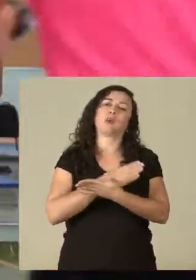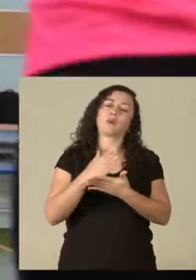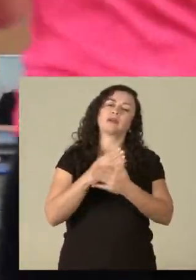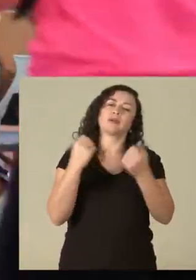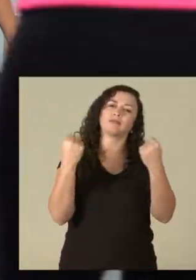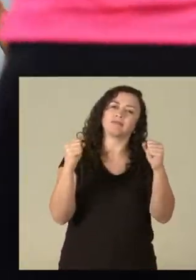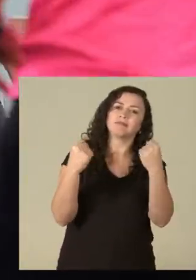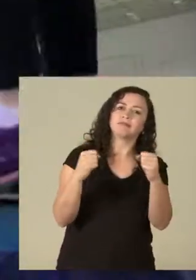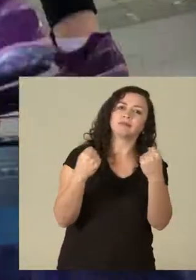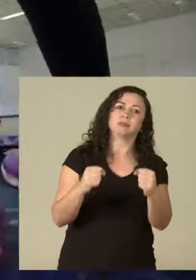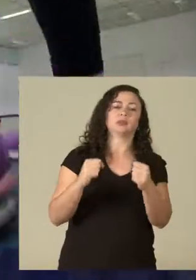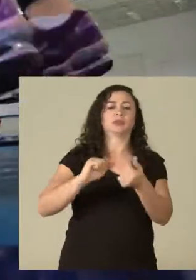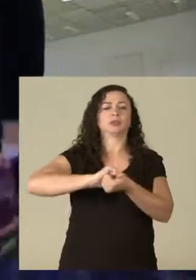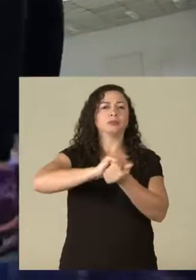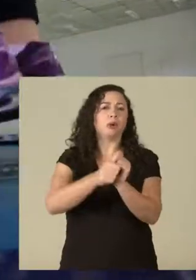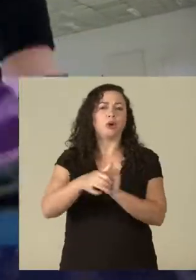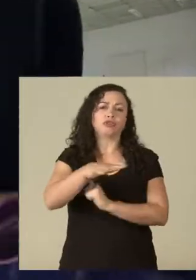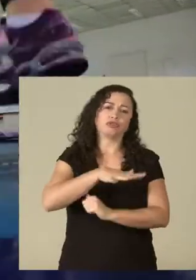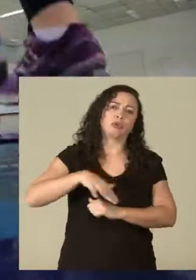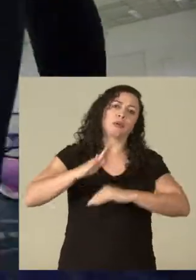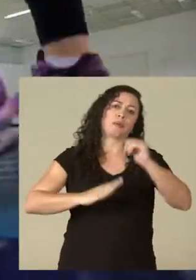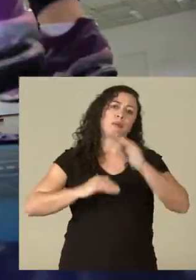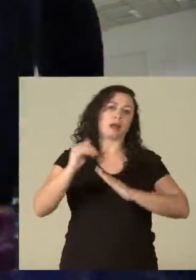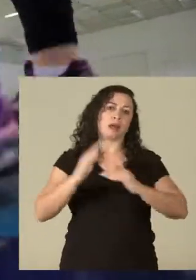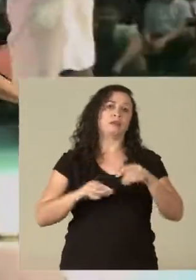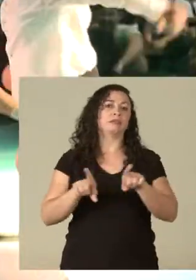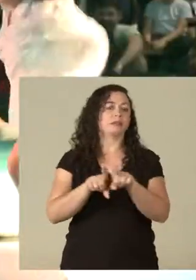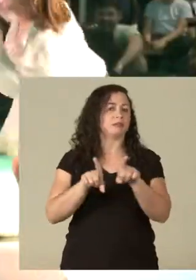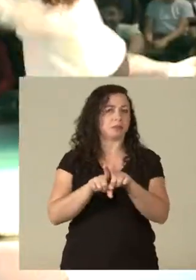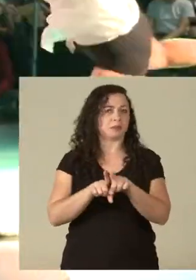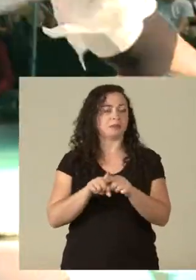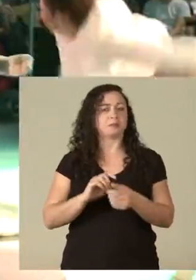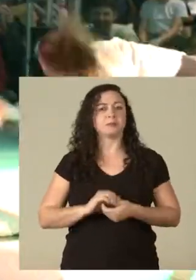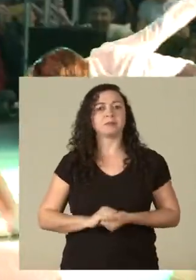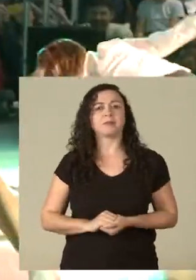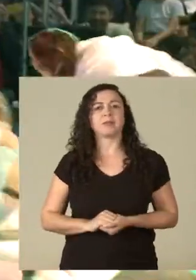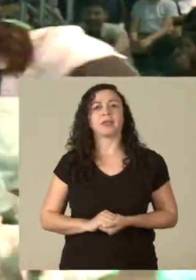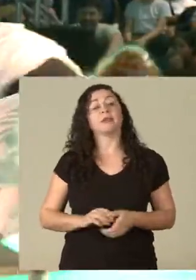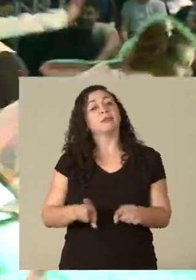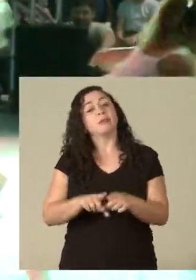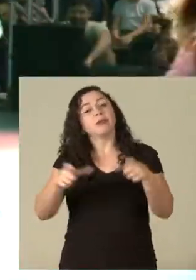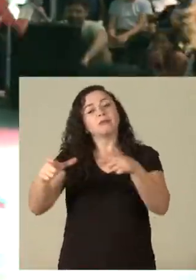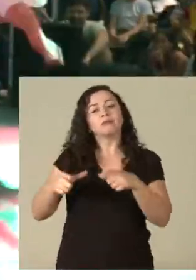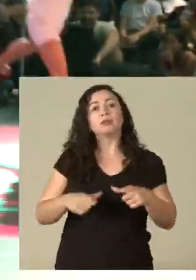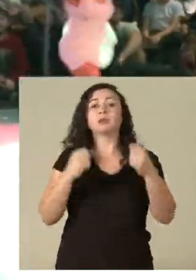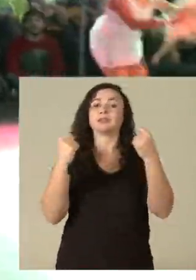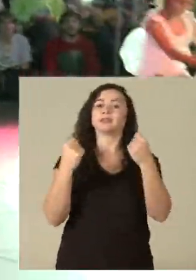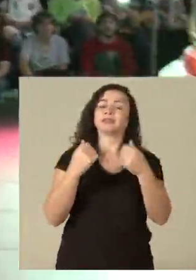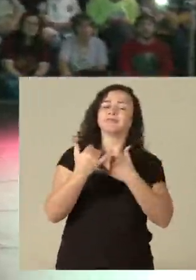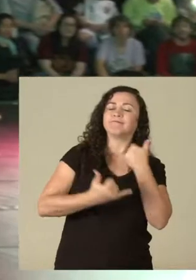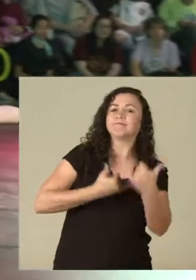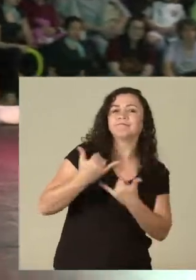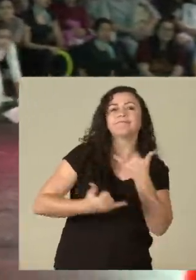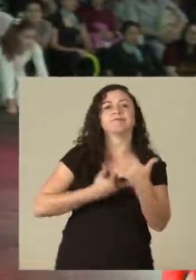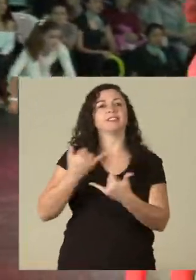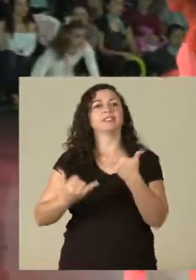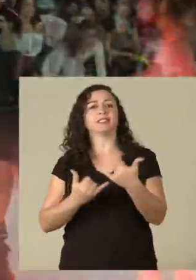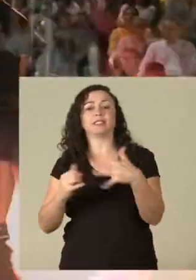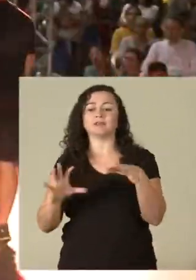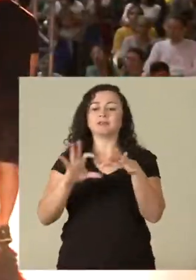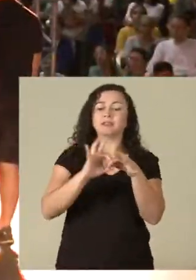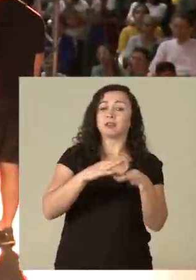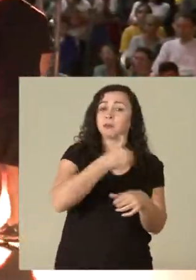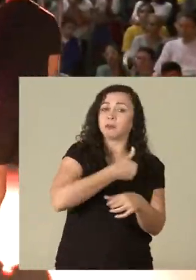práticas corporais, espaços de lazer, seja ligados ao setor público, mas também